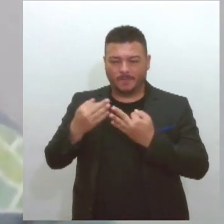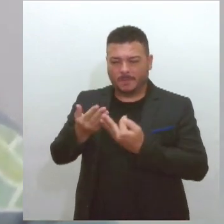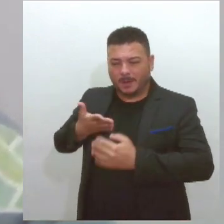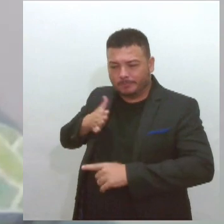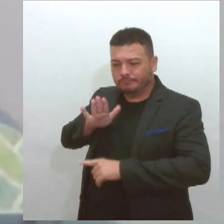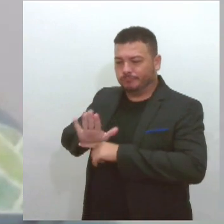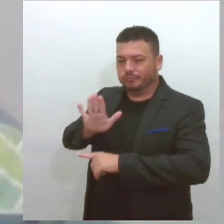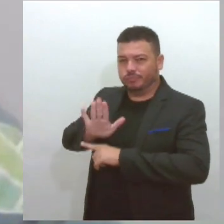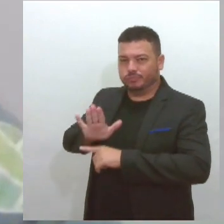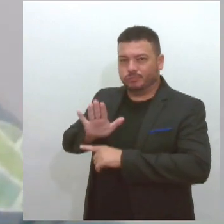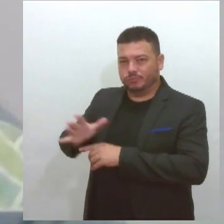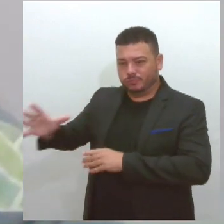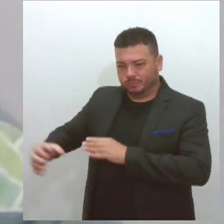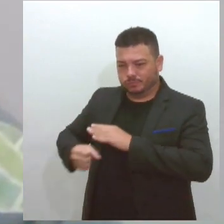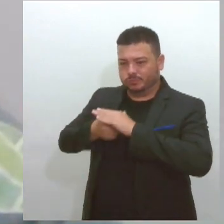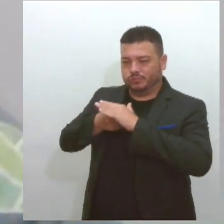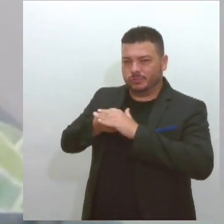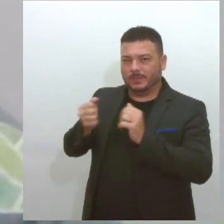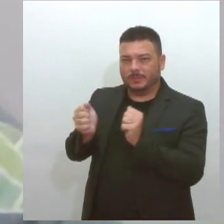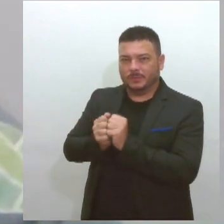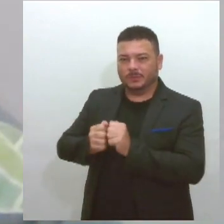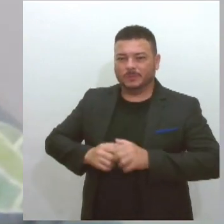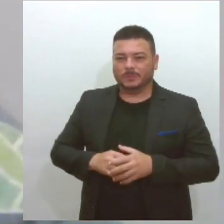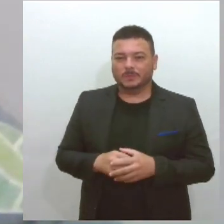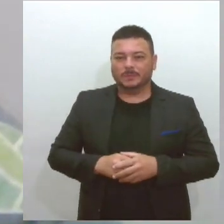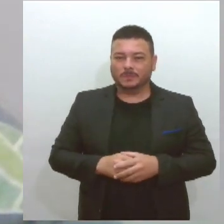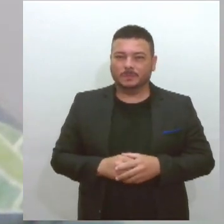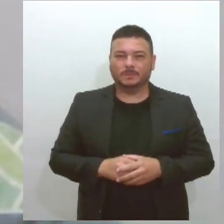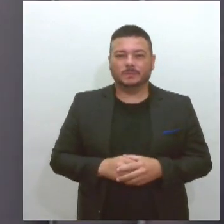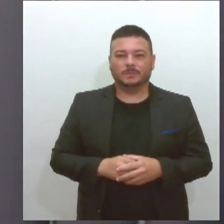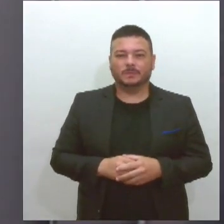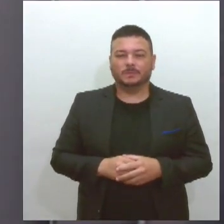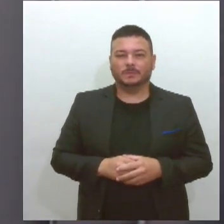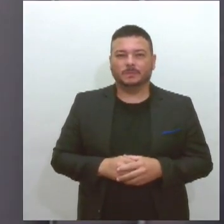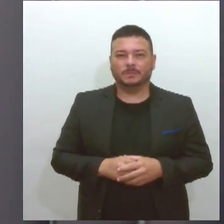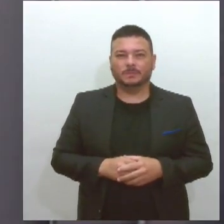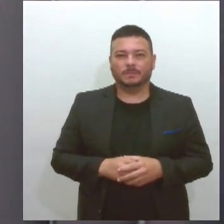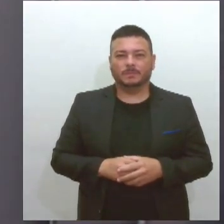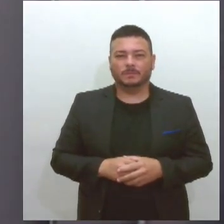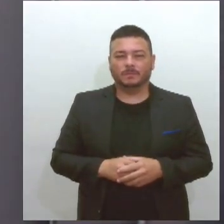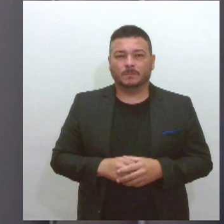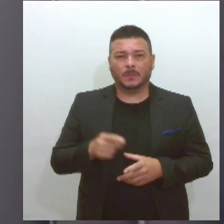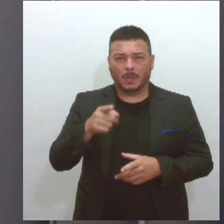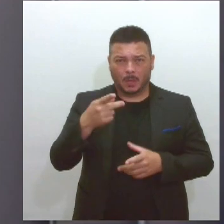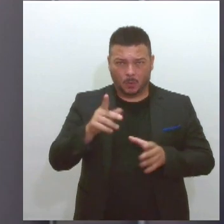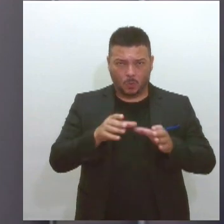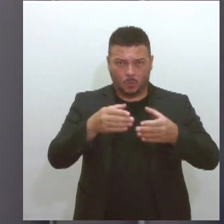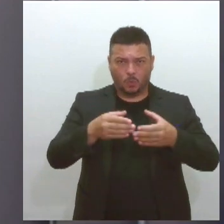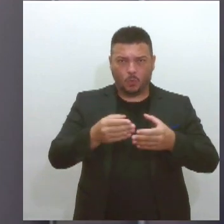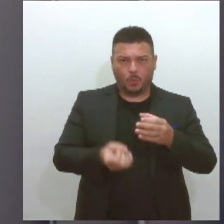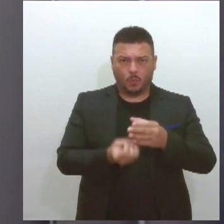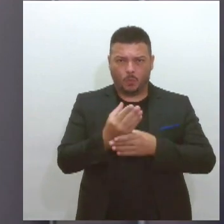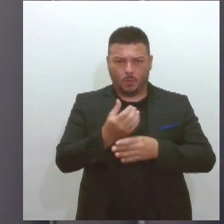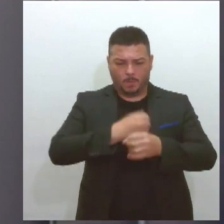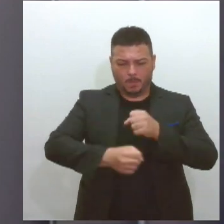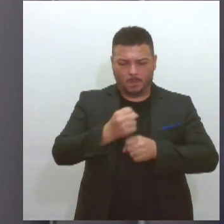dentro da cooperativa. Suiane, a cooperativa de vocês existe desde 1999, isso mesmo?